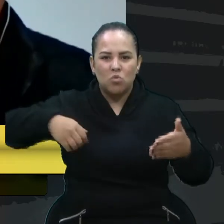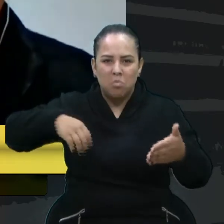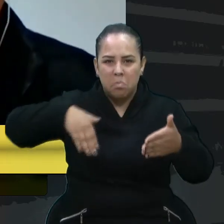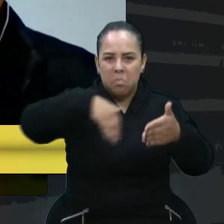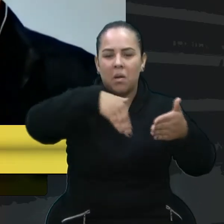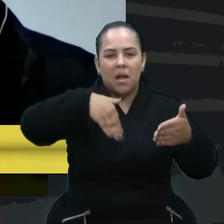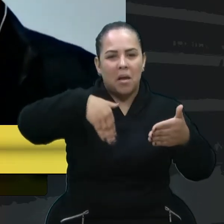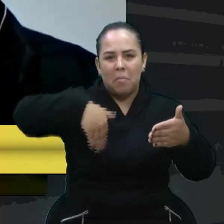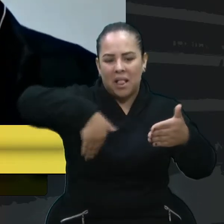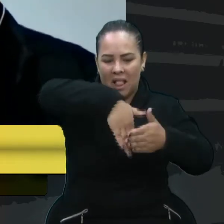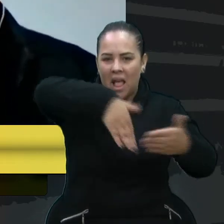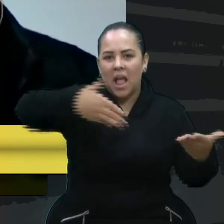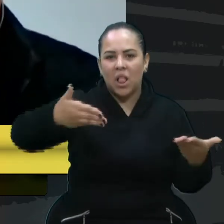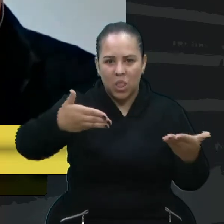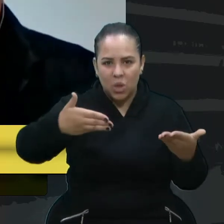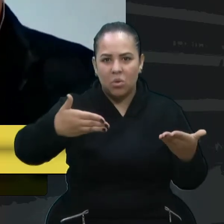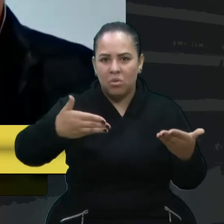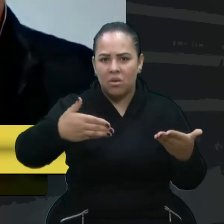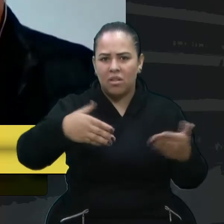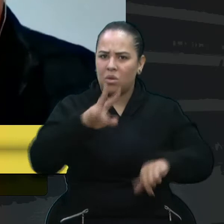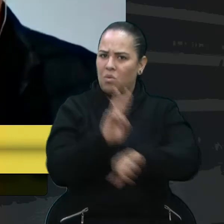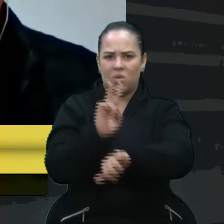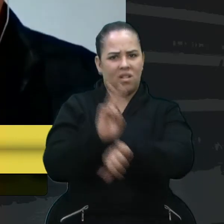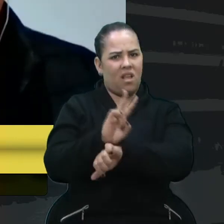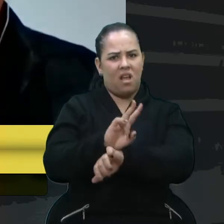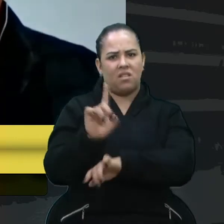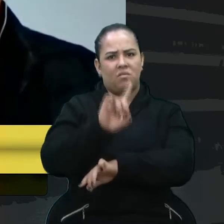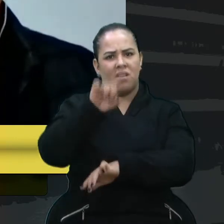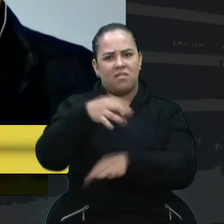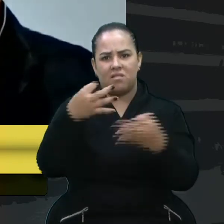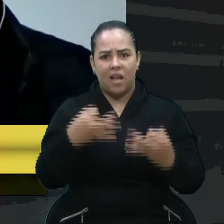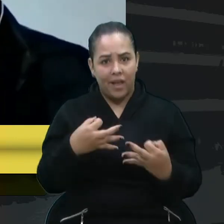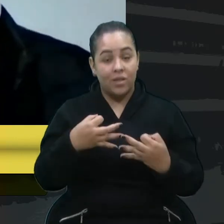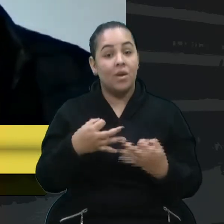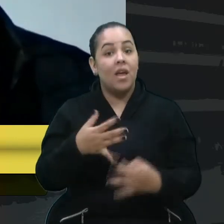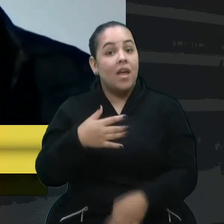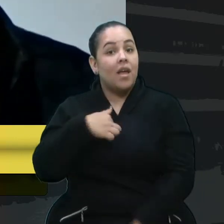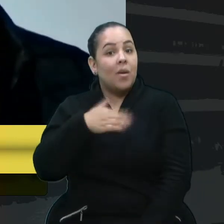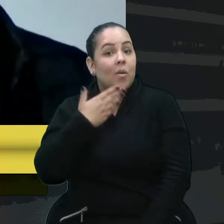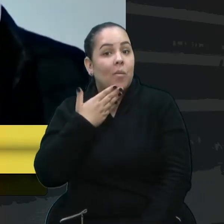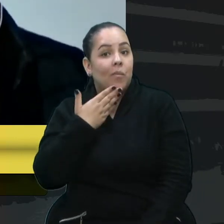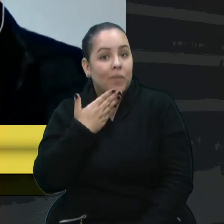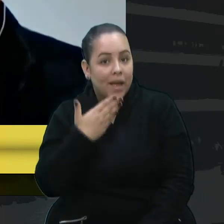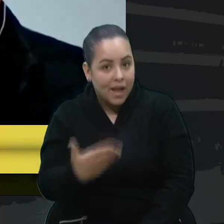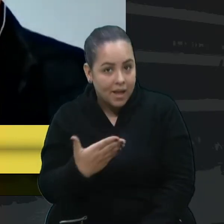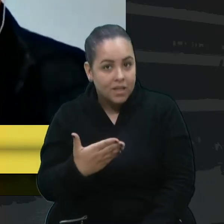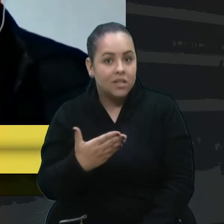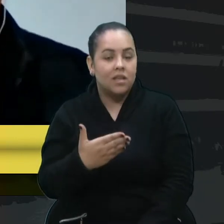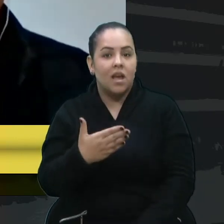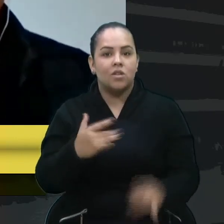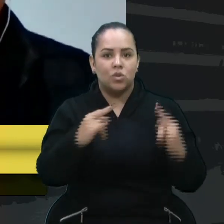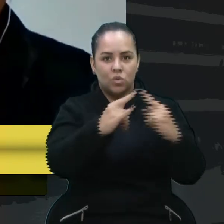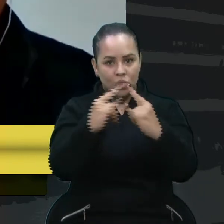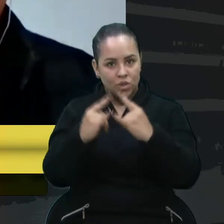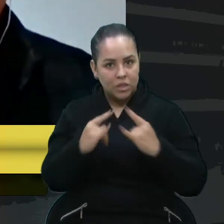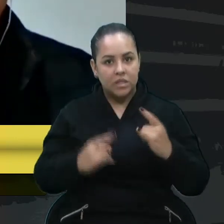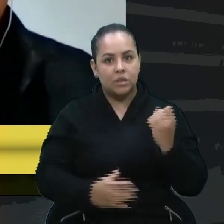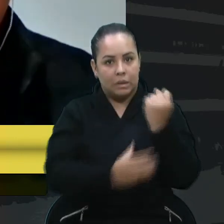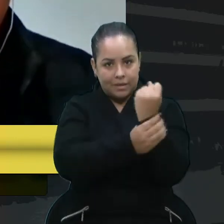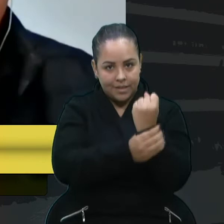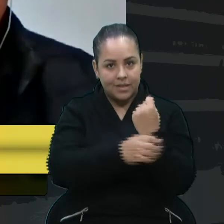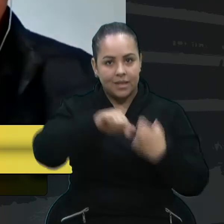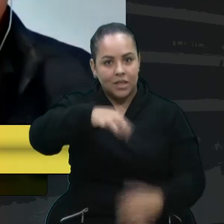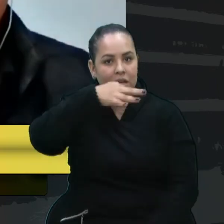assim. Então, eu peço aqui aos órgãos de segurança do município de Caxias do Sul que não desistam. Não vamos